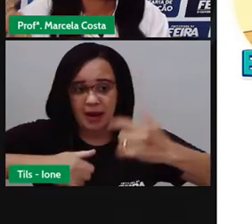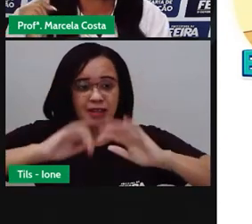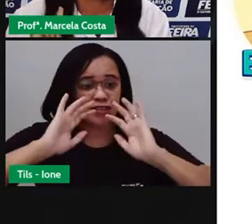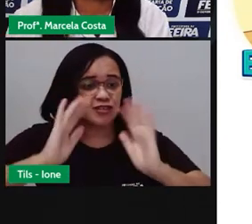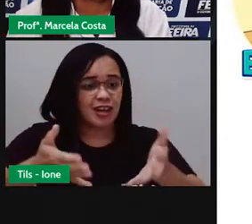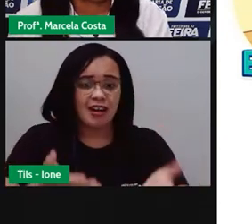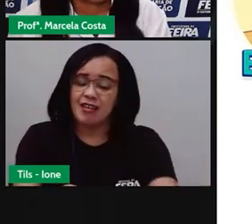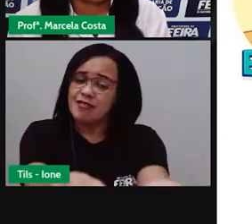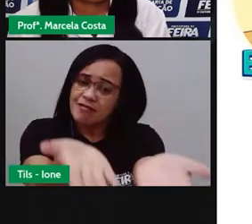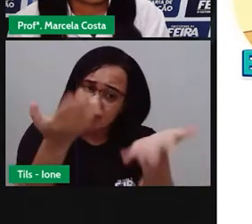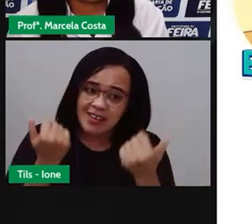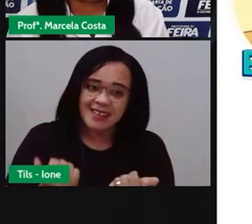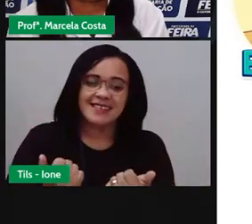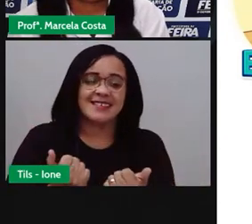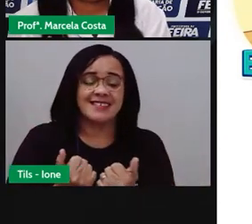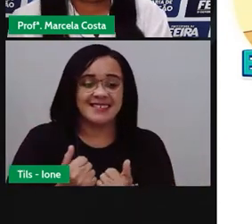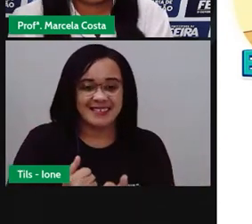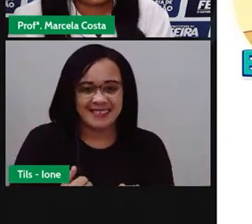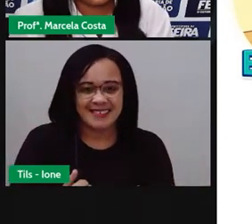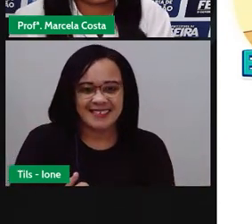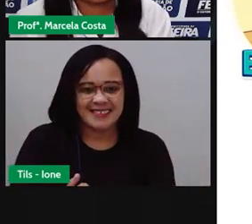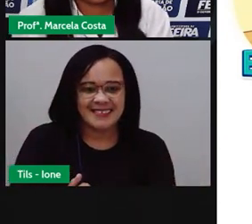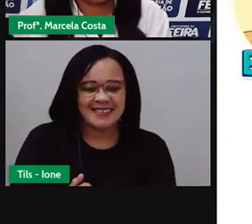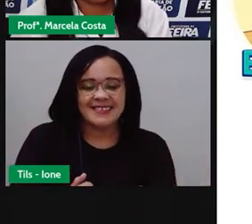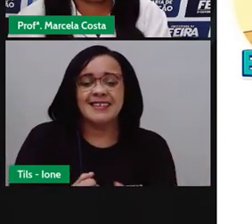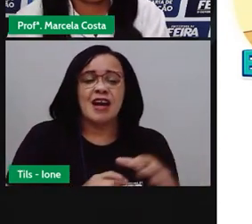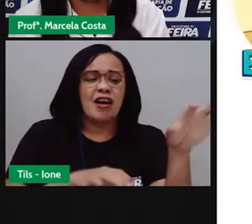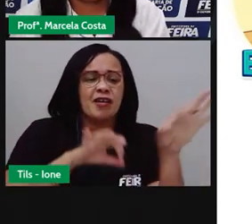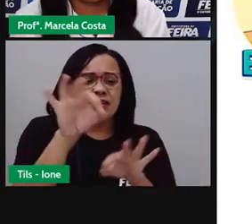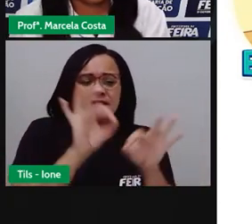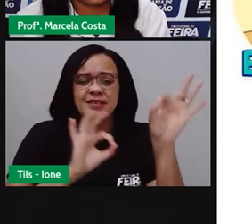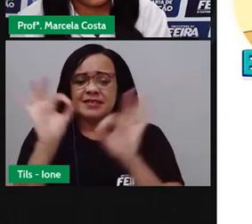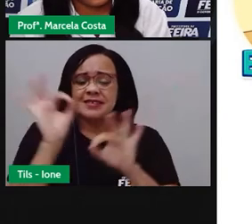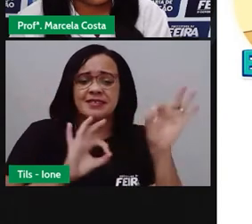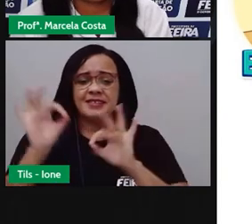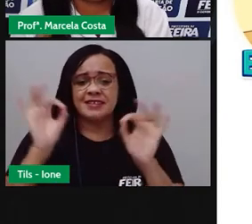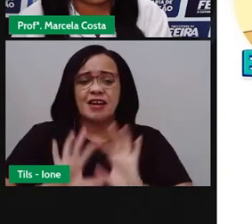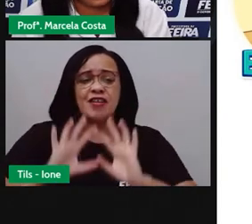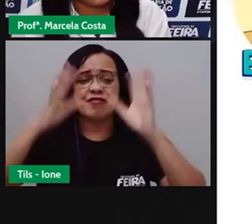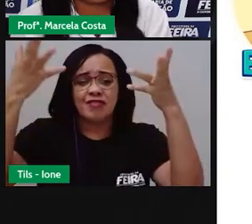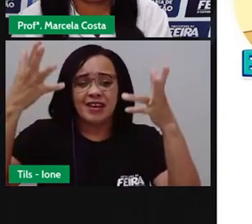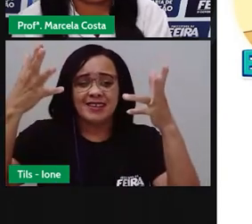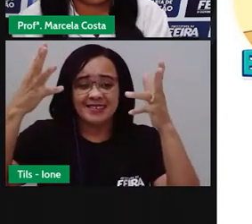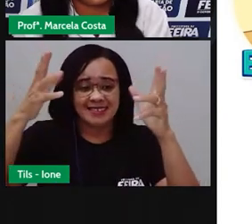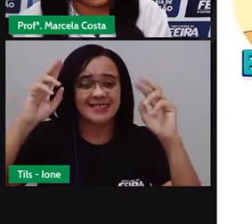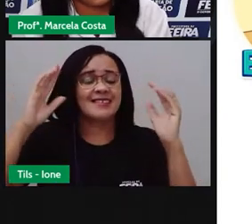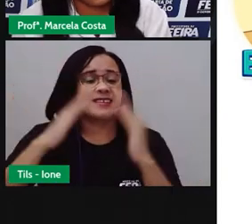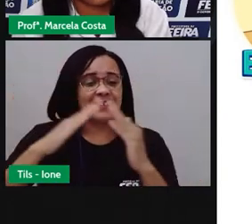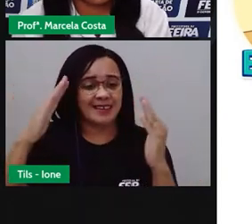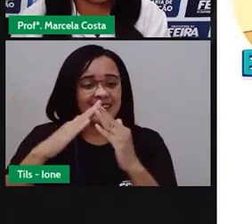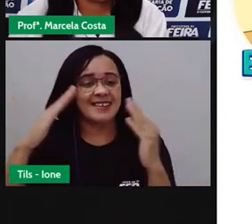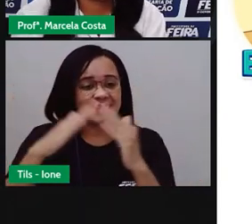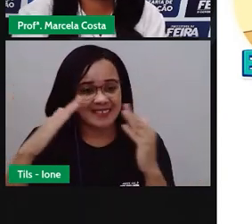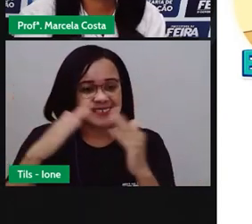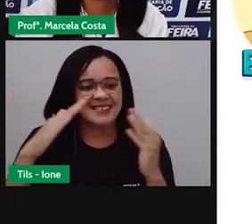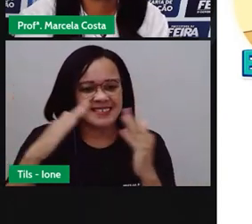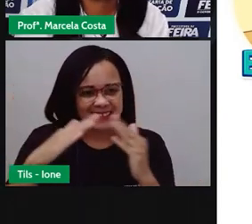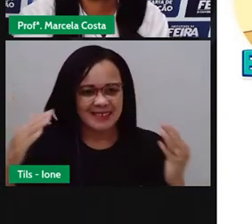para o Arraiar em Casa. Então, o evento vai ser o quê? O Arraiar em Casa.